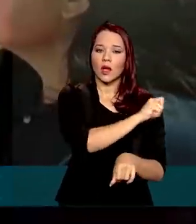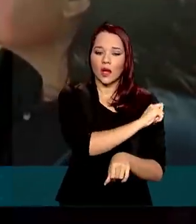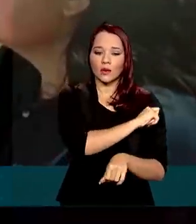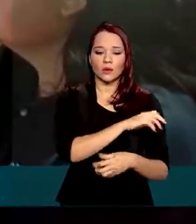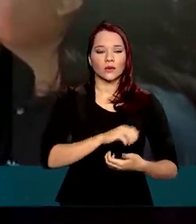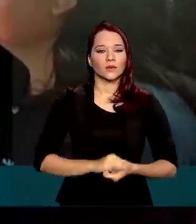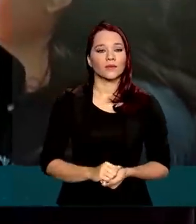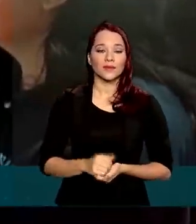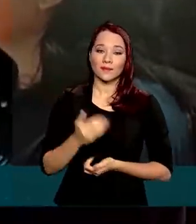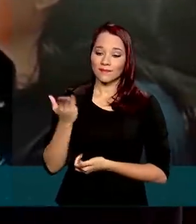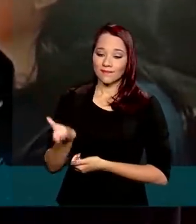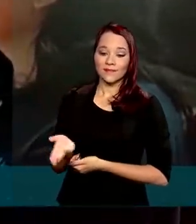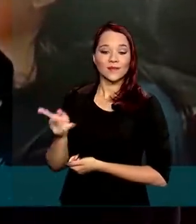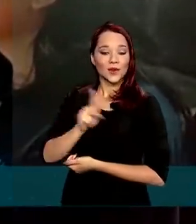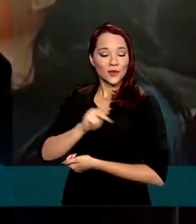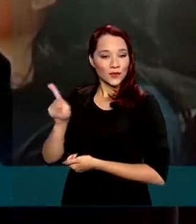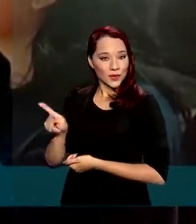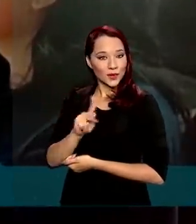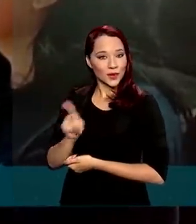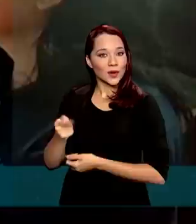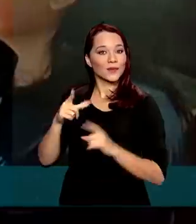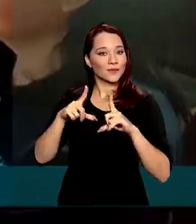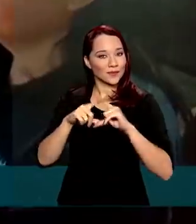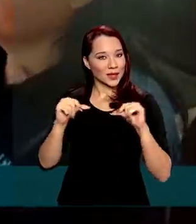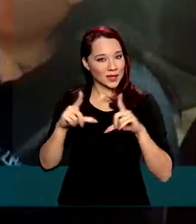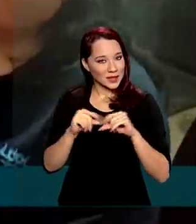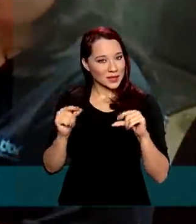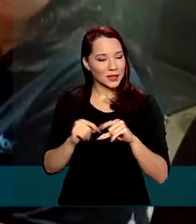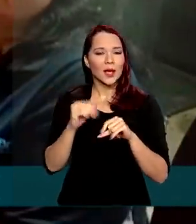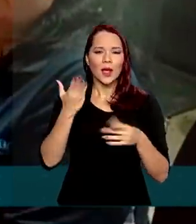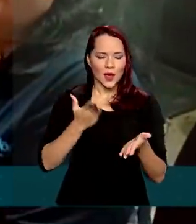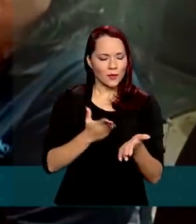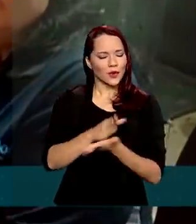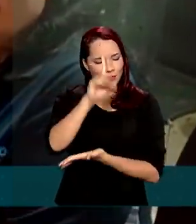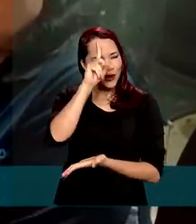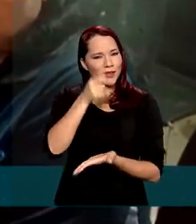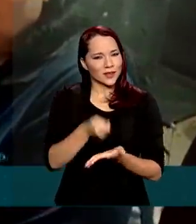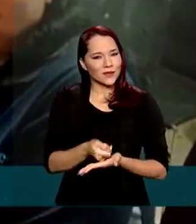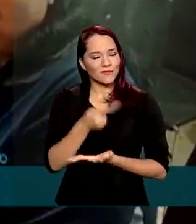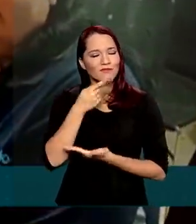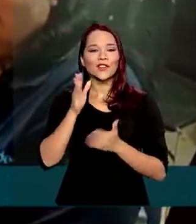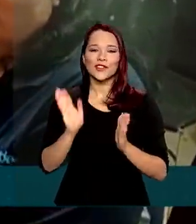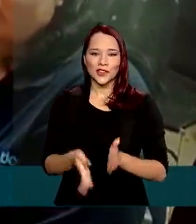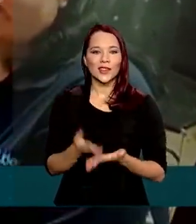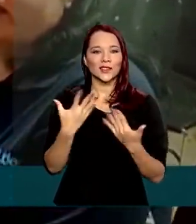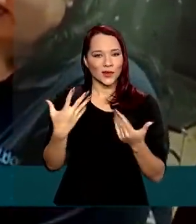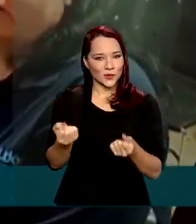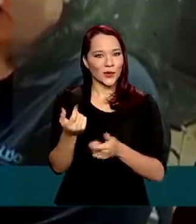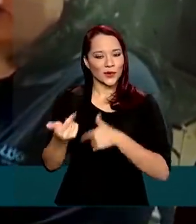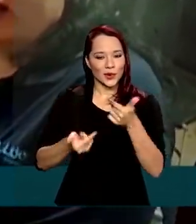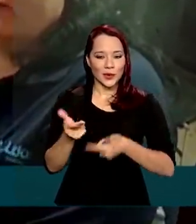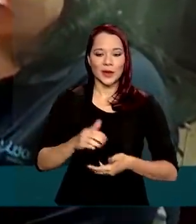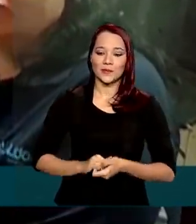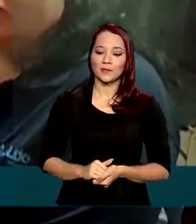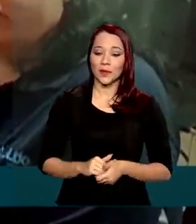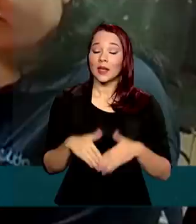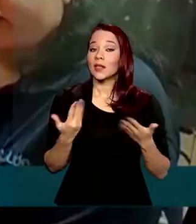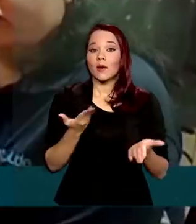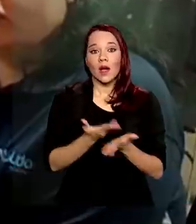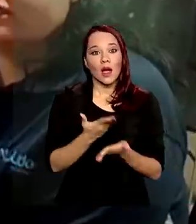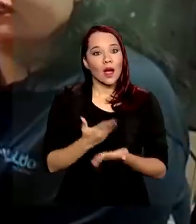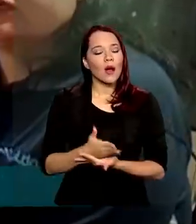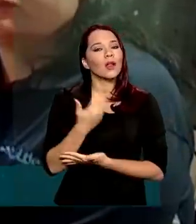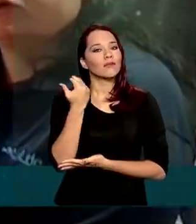Essa professora de autoescola em Brasília aprovou a decisão e já adotou a medida. Então a aula é muito